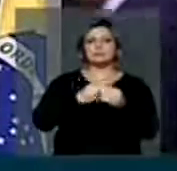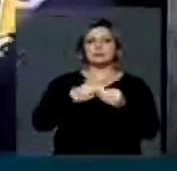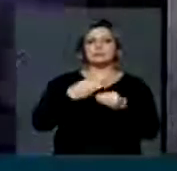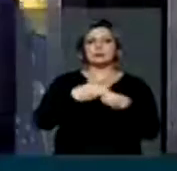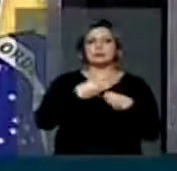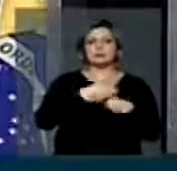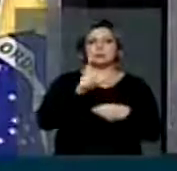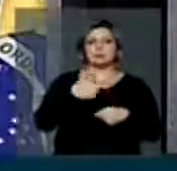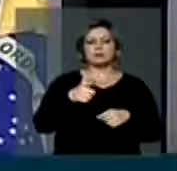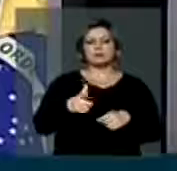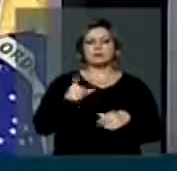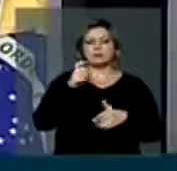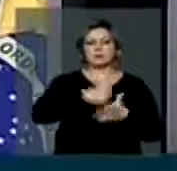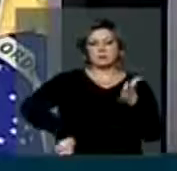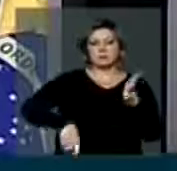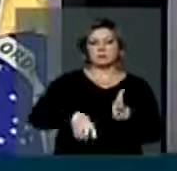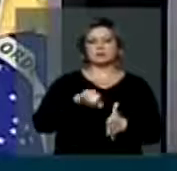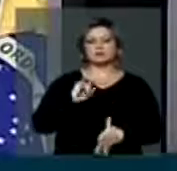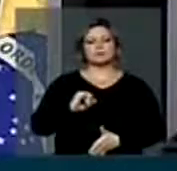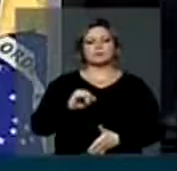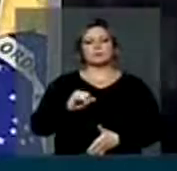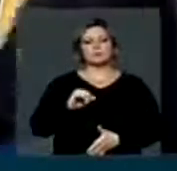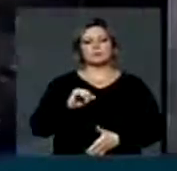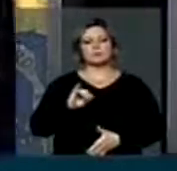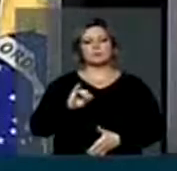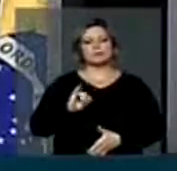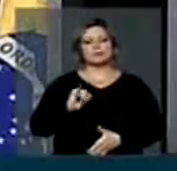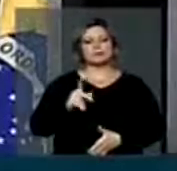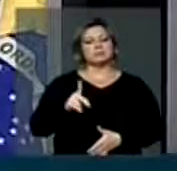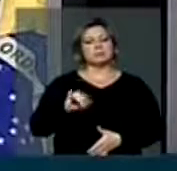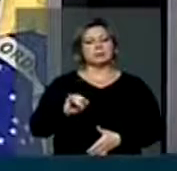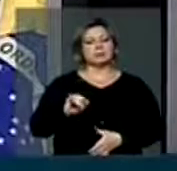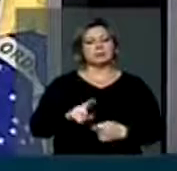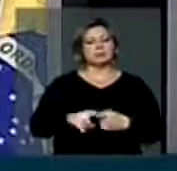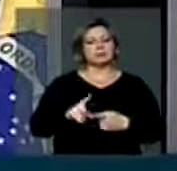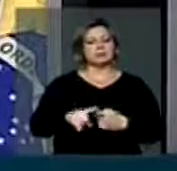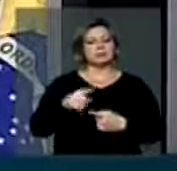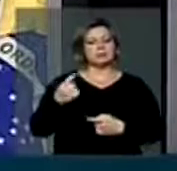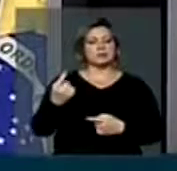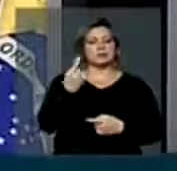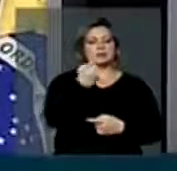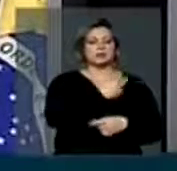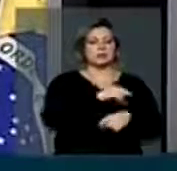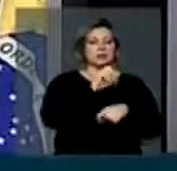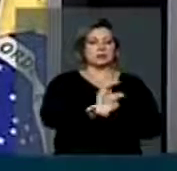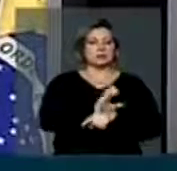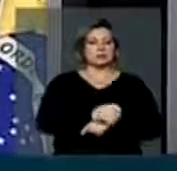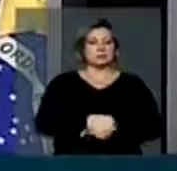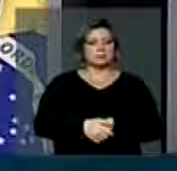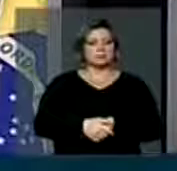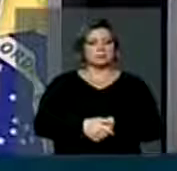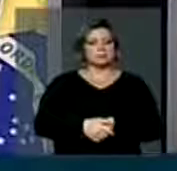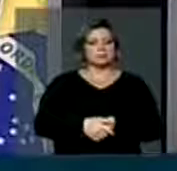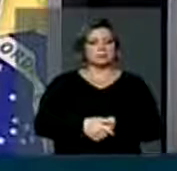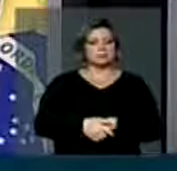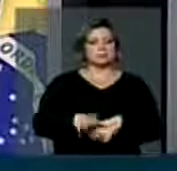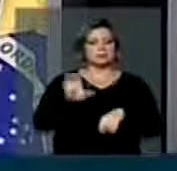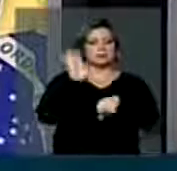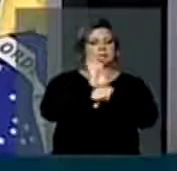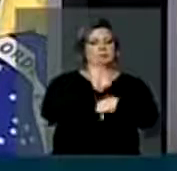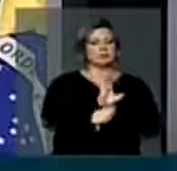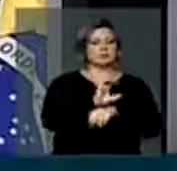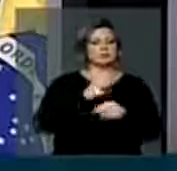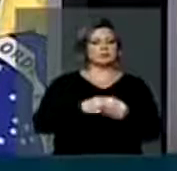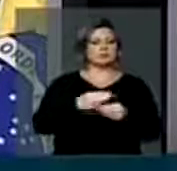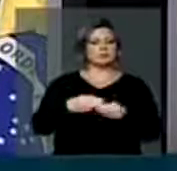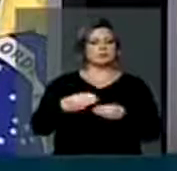fiscais do IPI e do Imposto de Renda. Cada unidade federada, os estados e